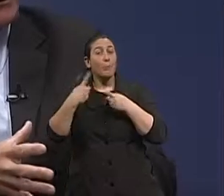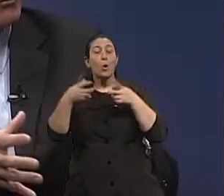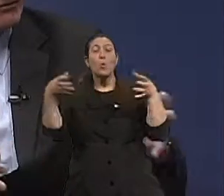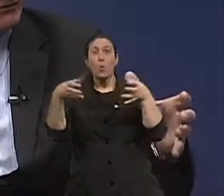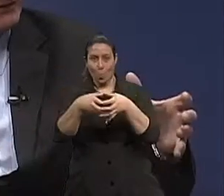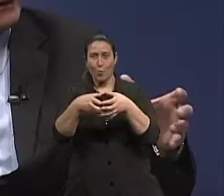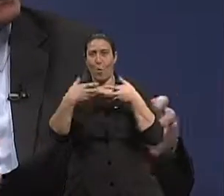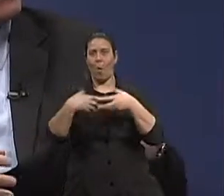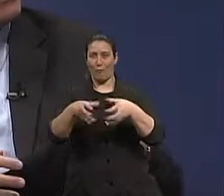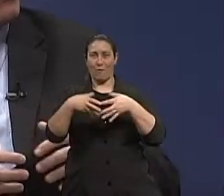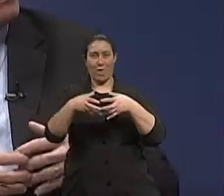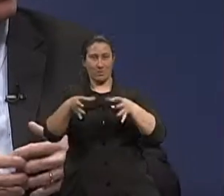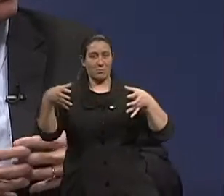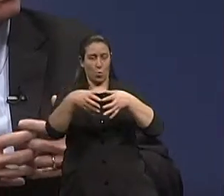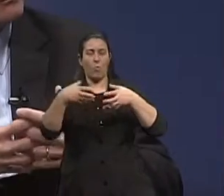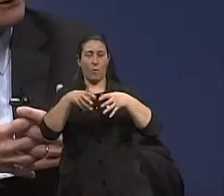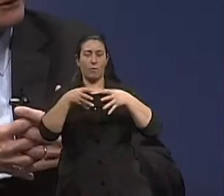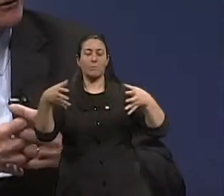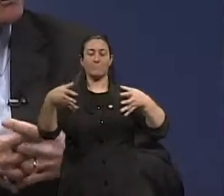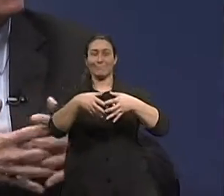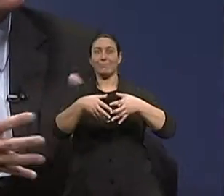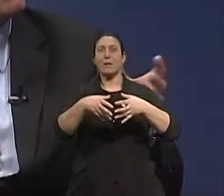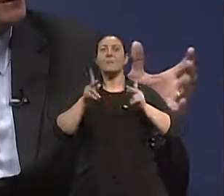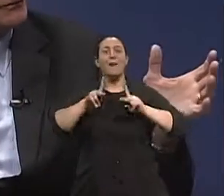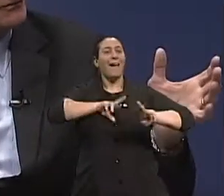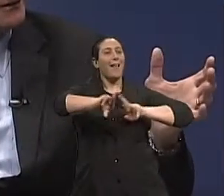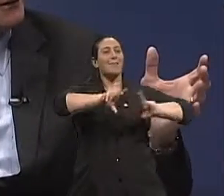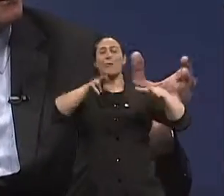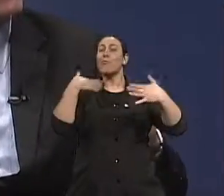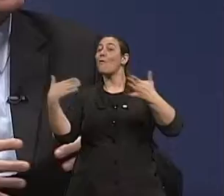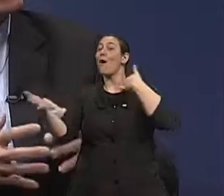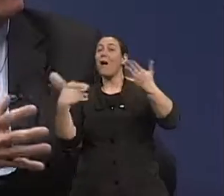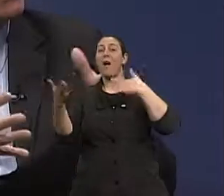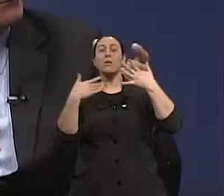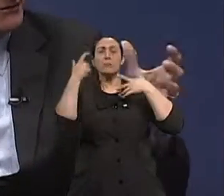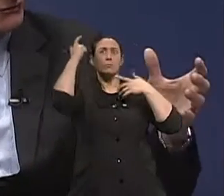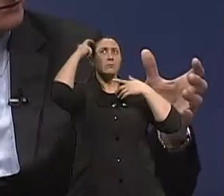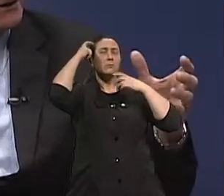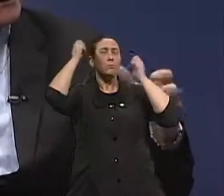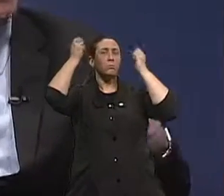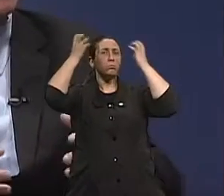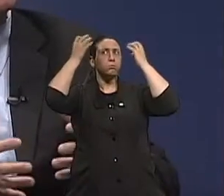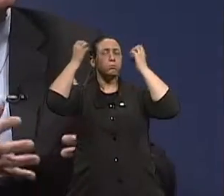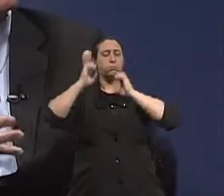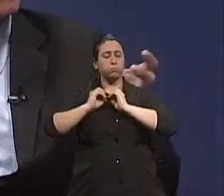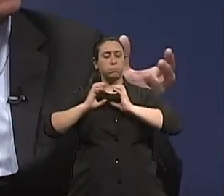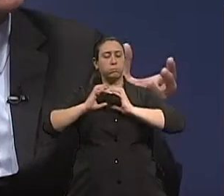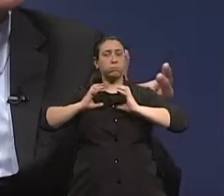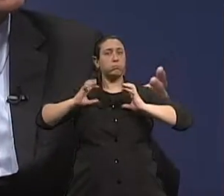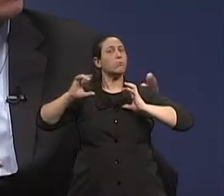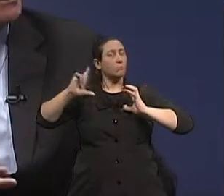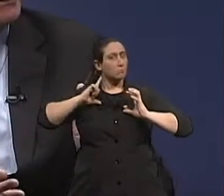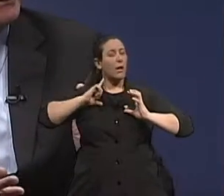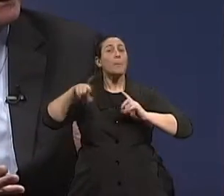pessoas se encontram, aumentam os seus relacionamentos, fazem novos amigos, discutem as